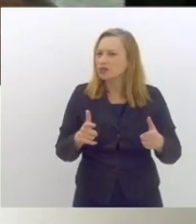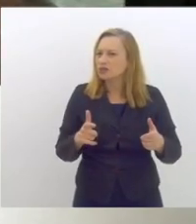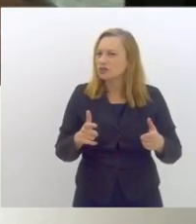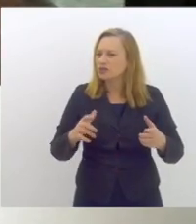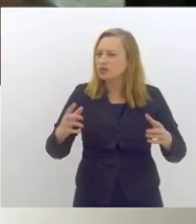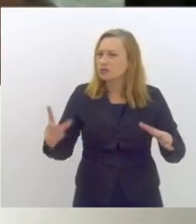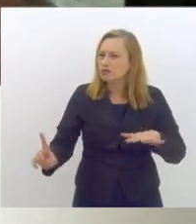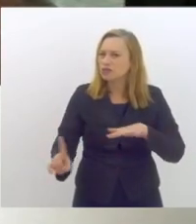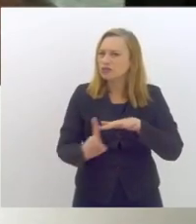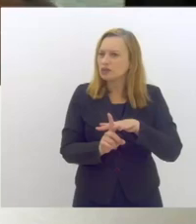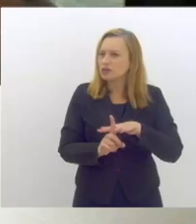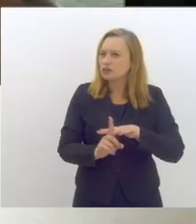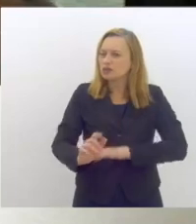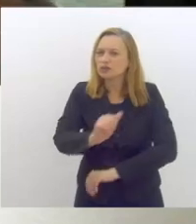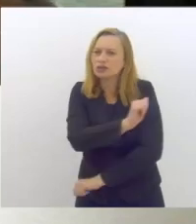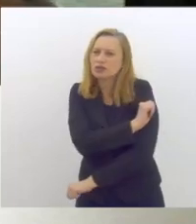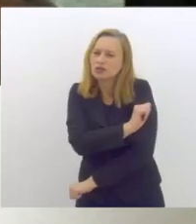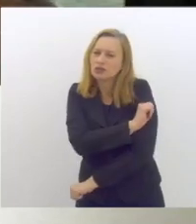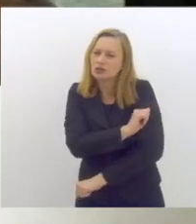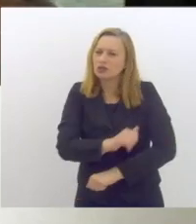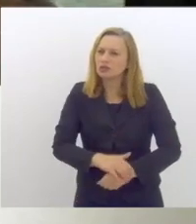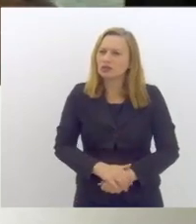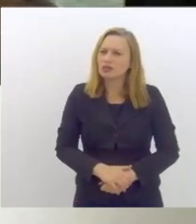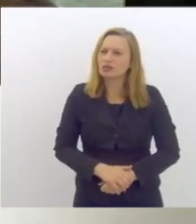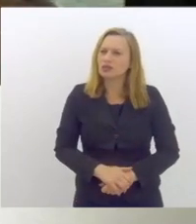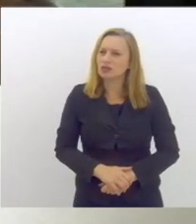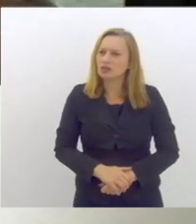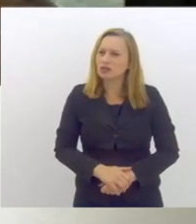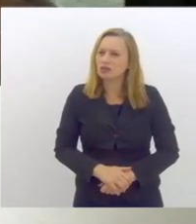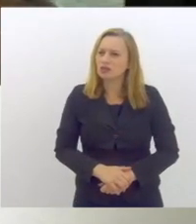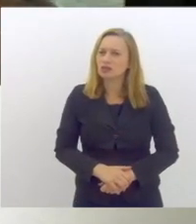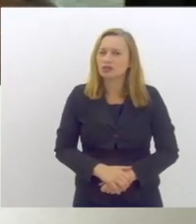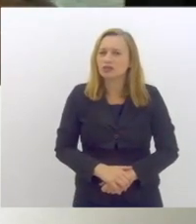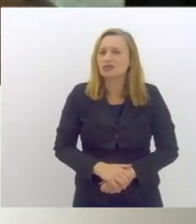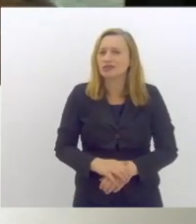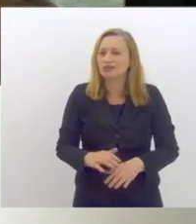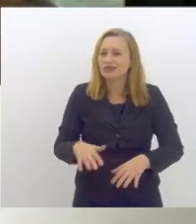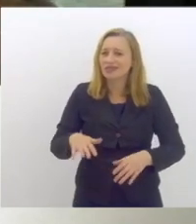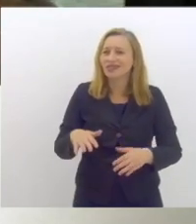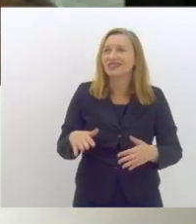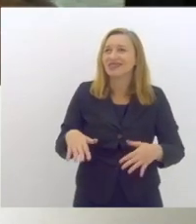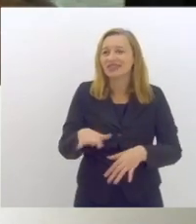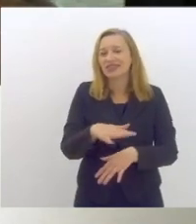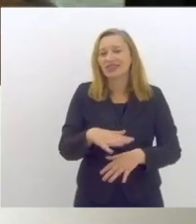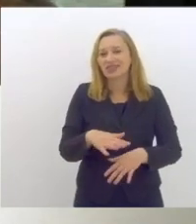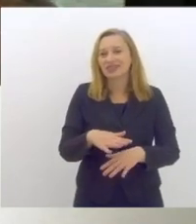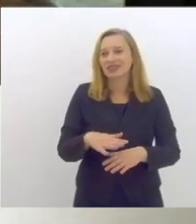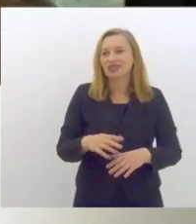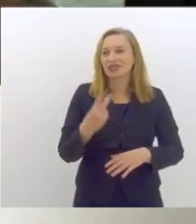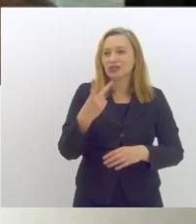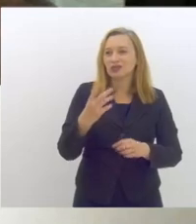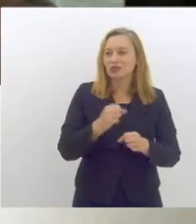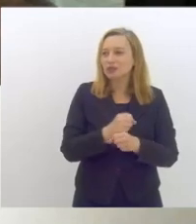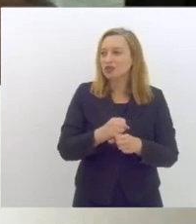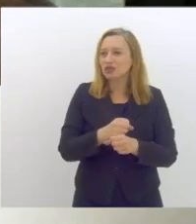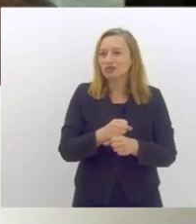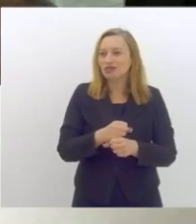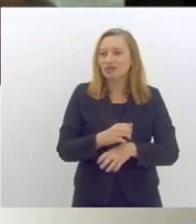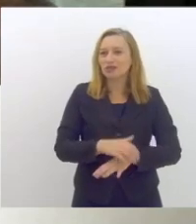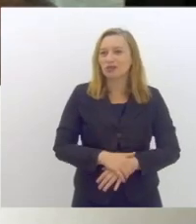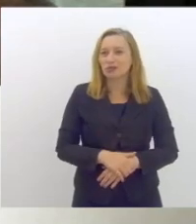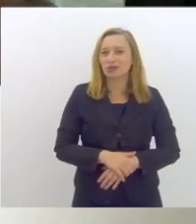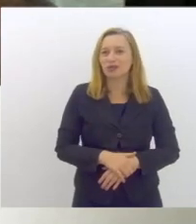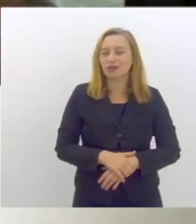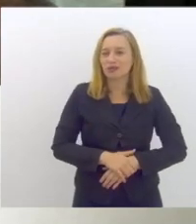reintegração do aluno em do convívio social dentro das unidades por causa dos dois anos que passaram afastados